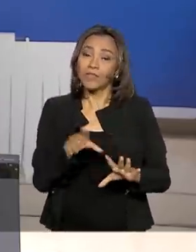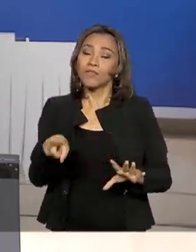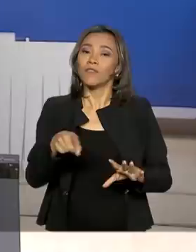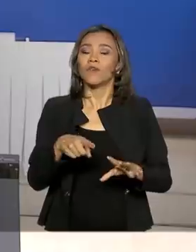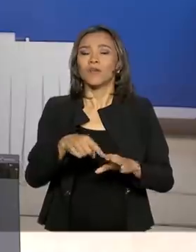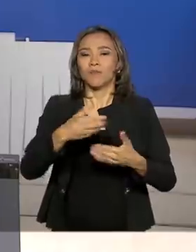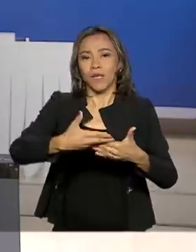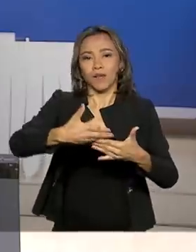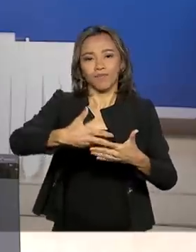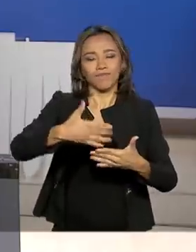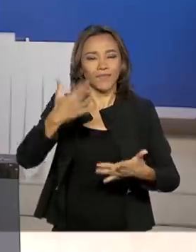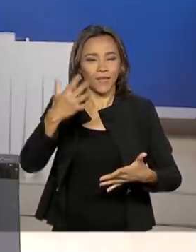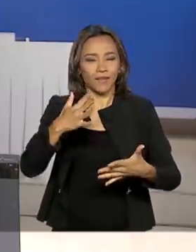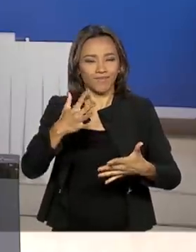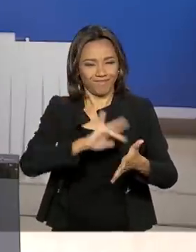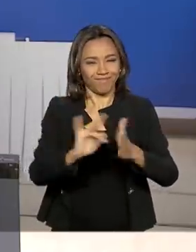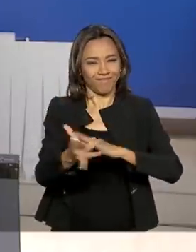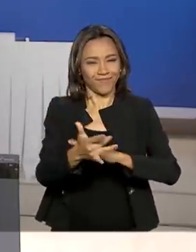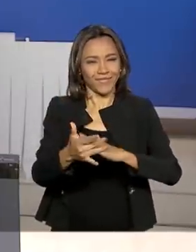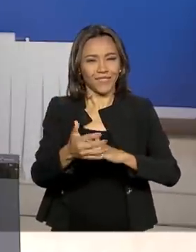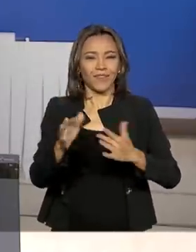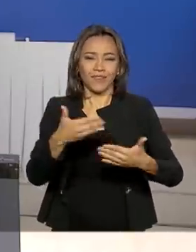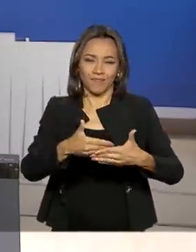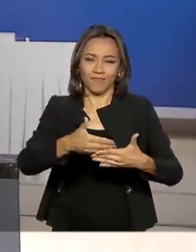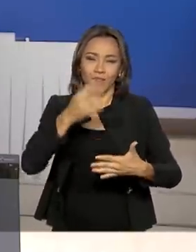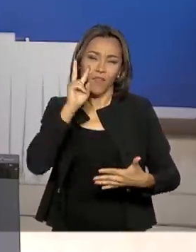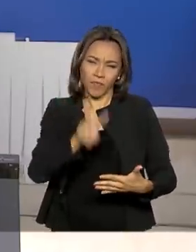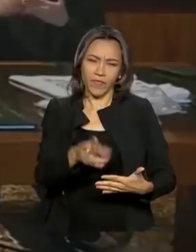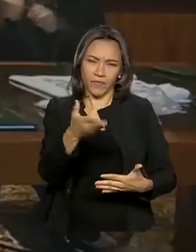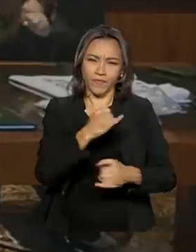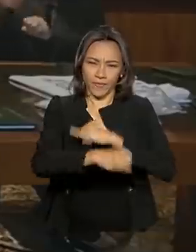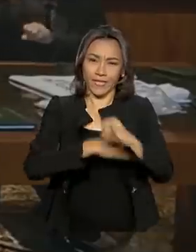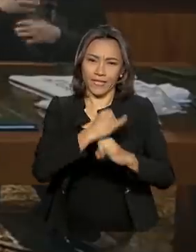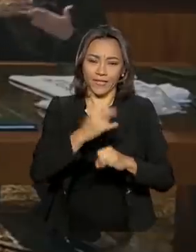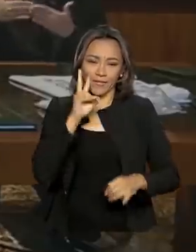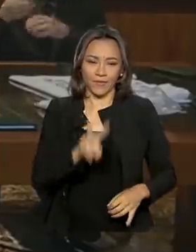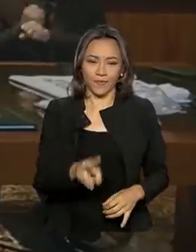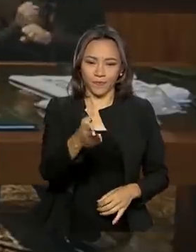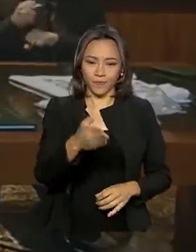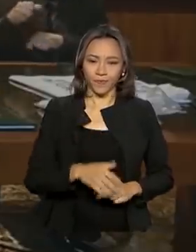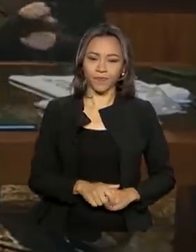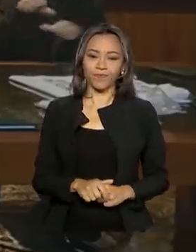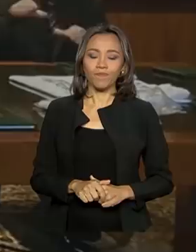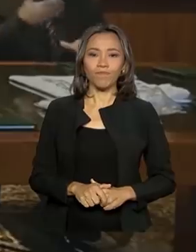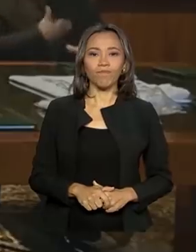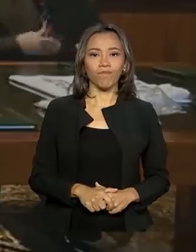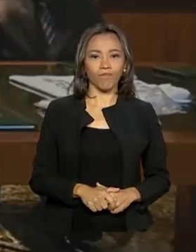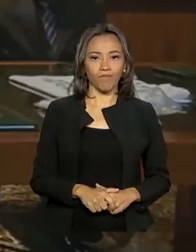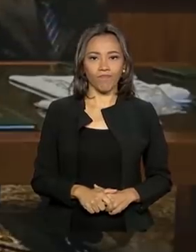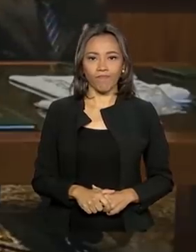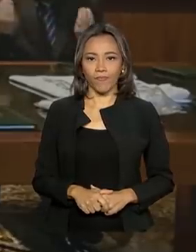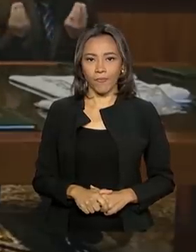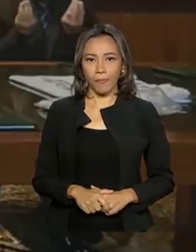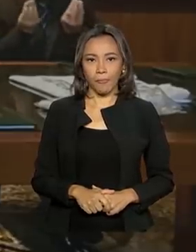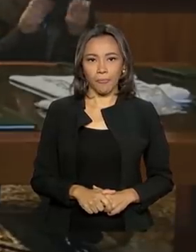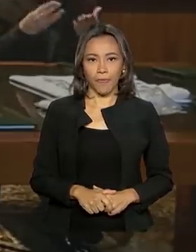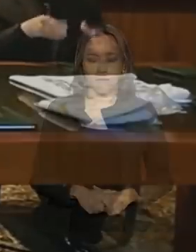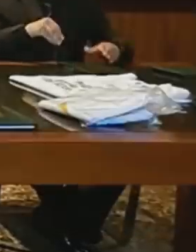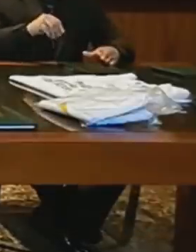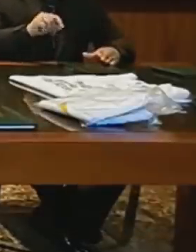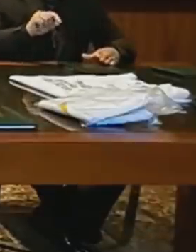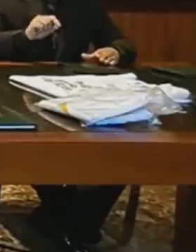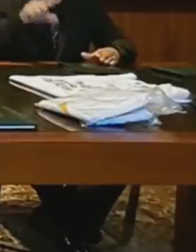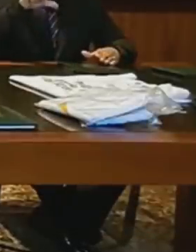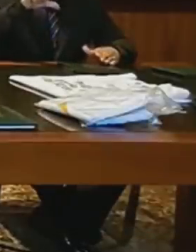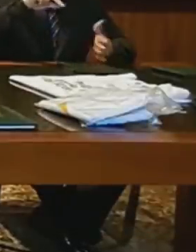pela internet. Vamos ver agora o que disse o ministro. O governo do senhor está entregando o maior aumento real